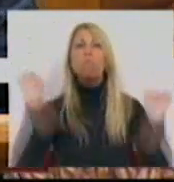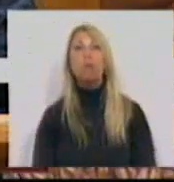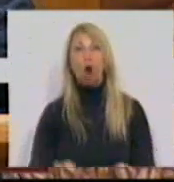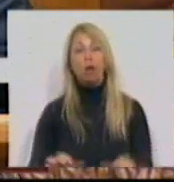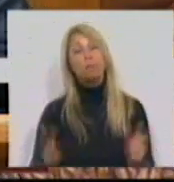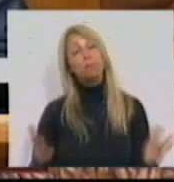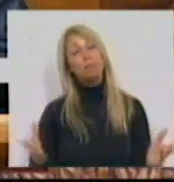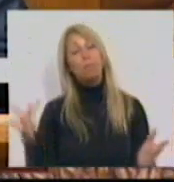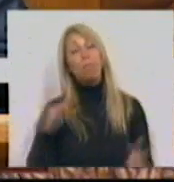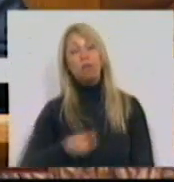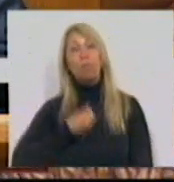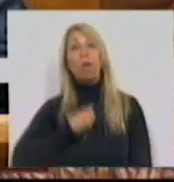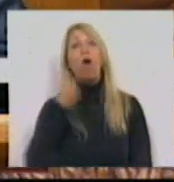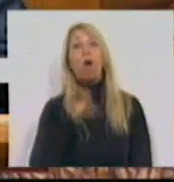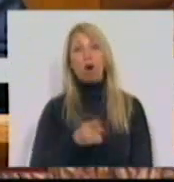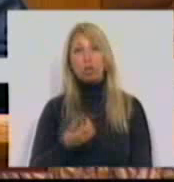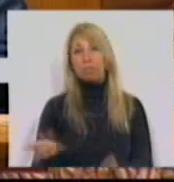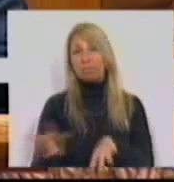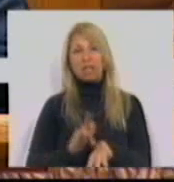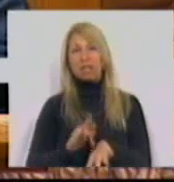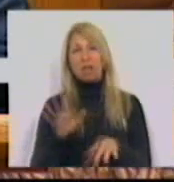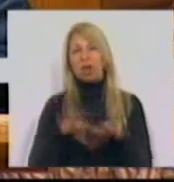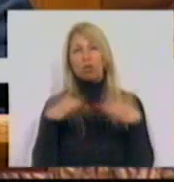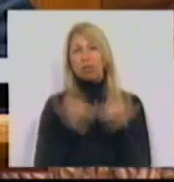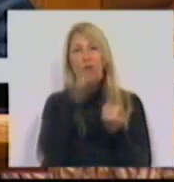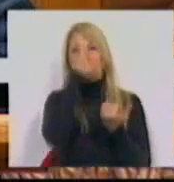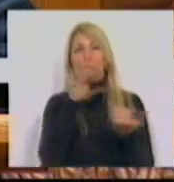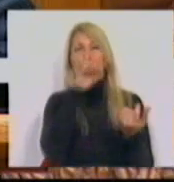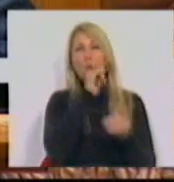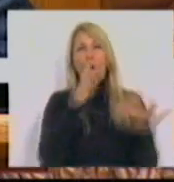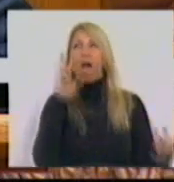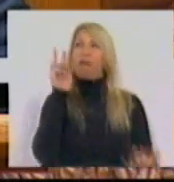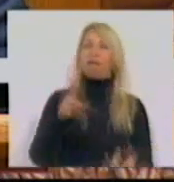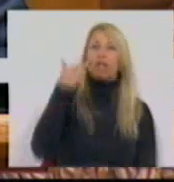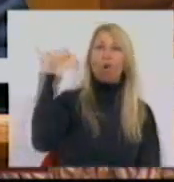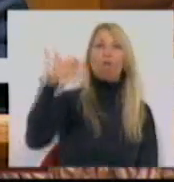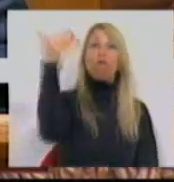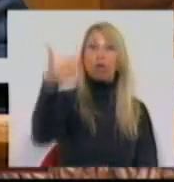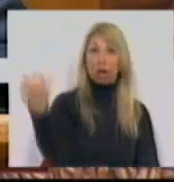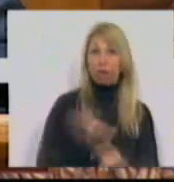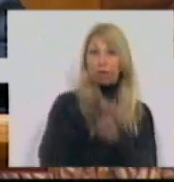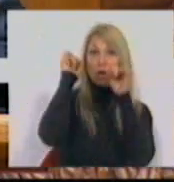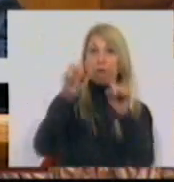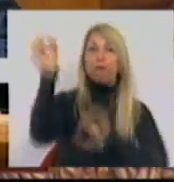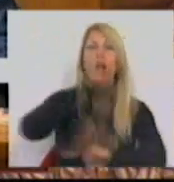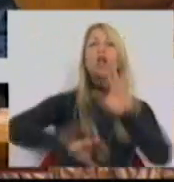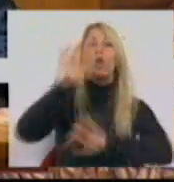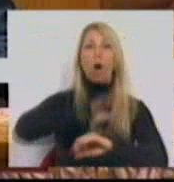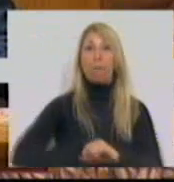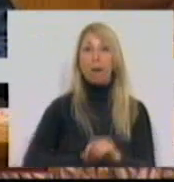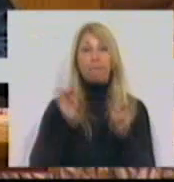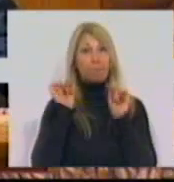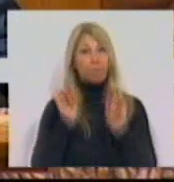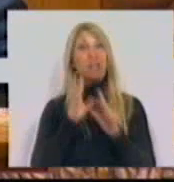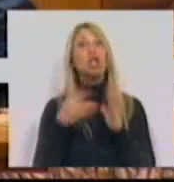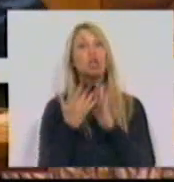preocupante é a insensibilidade social de um governo que não tem uma visão de futuro para o seu país e do seu papel na Europa. E neste quadro,